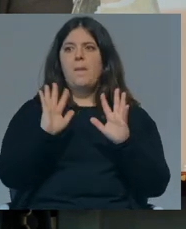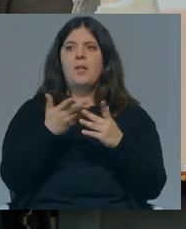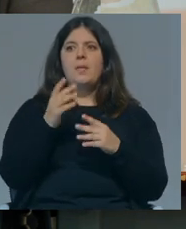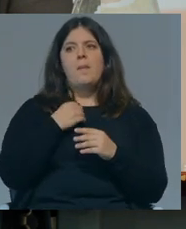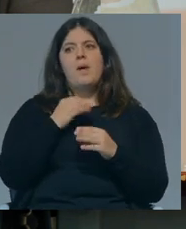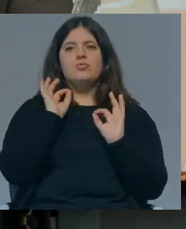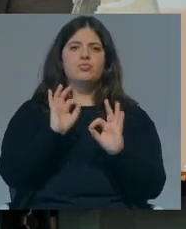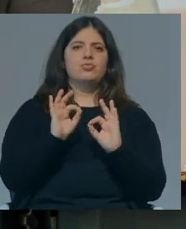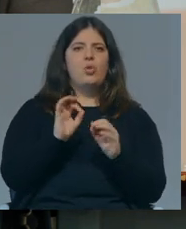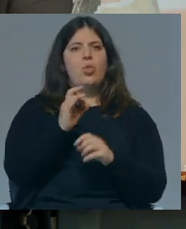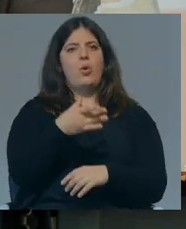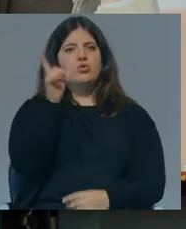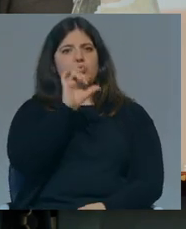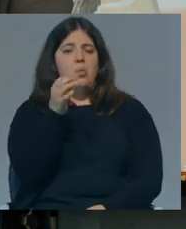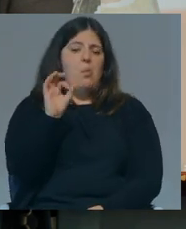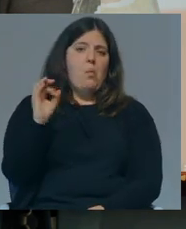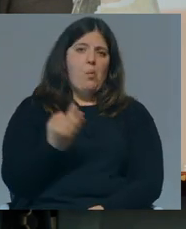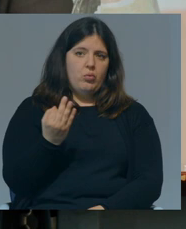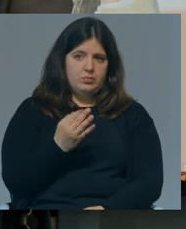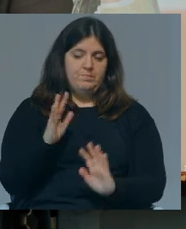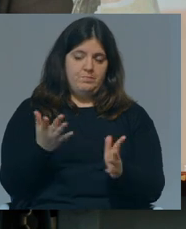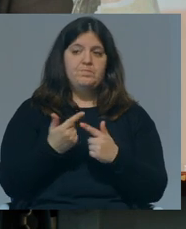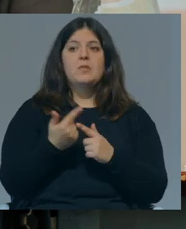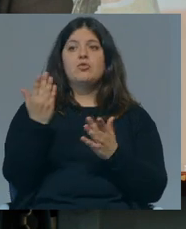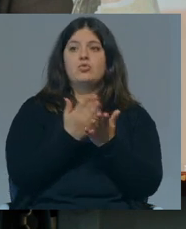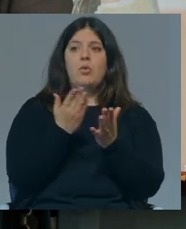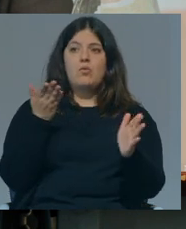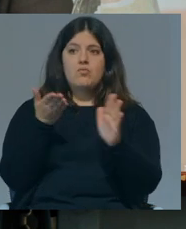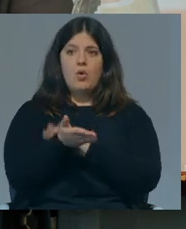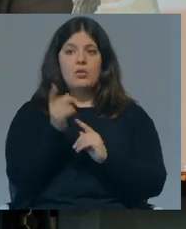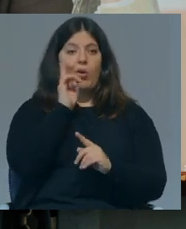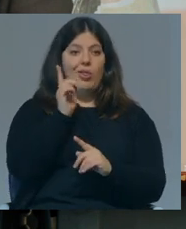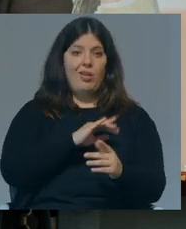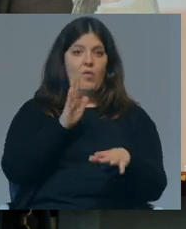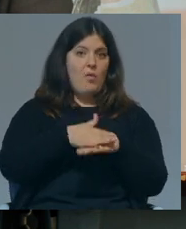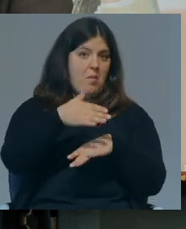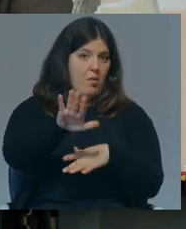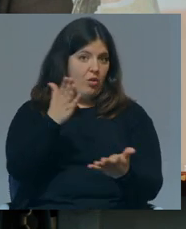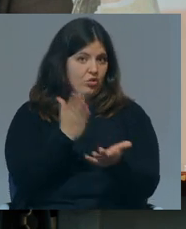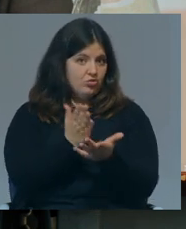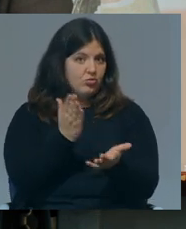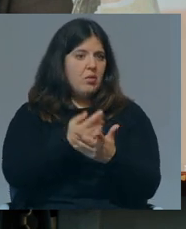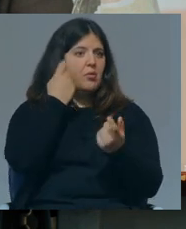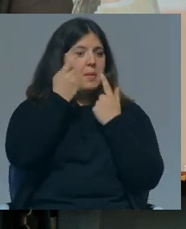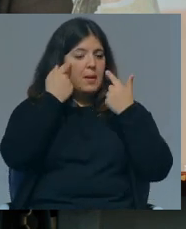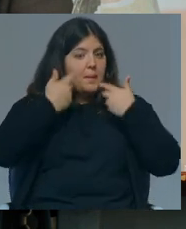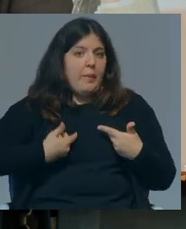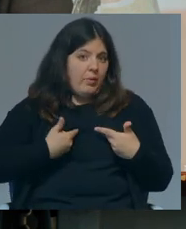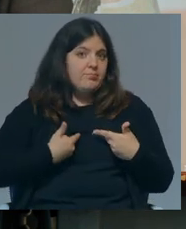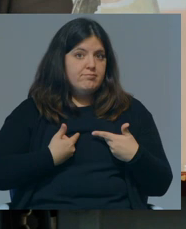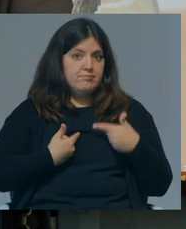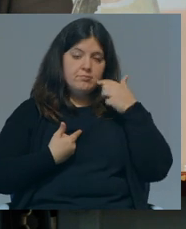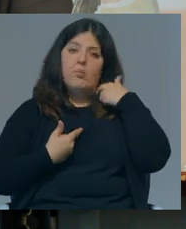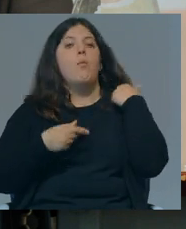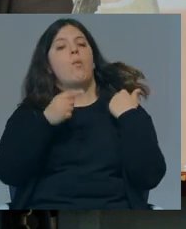Lisboa ou Porto. A escola, desde que eu entrei até ao dia em que saí, foi pensada para mim, foi